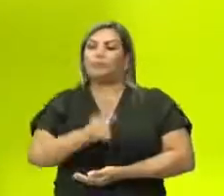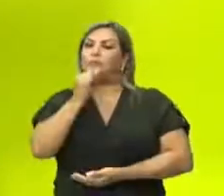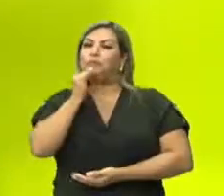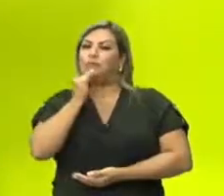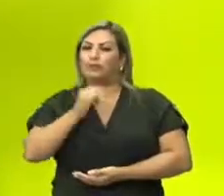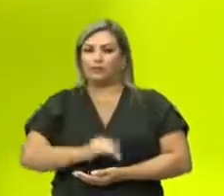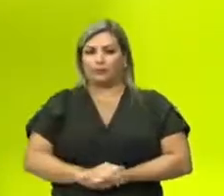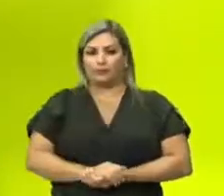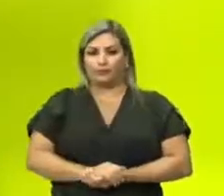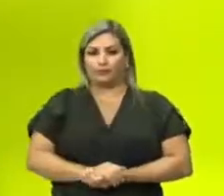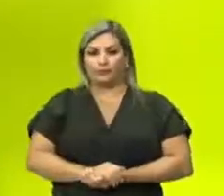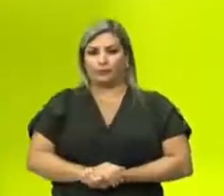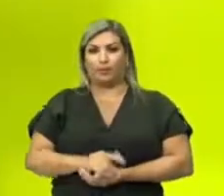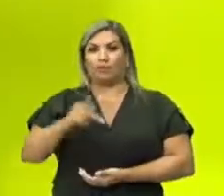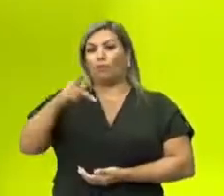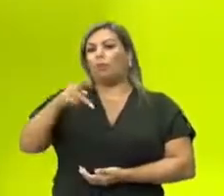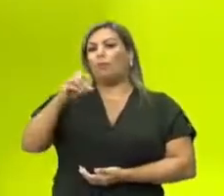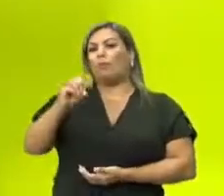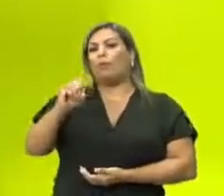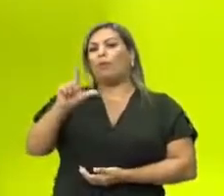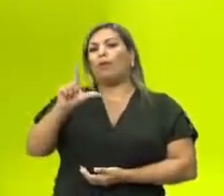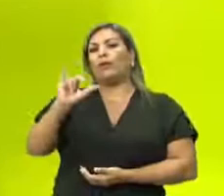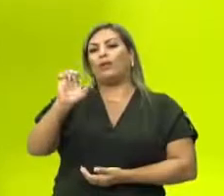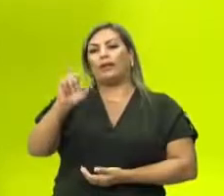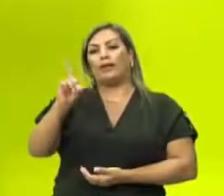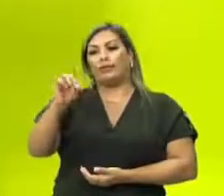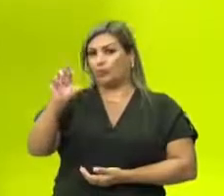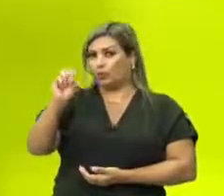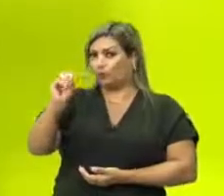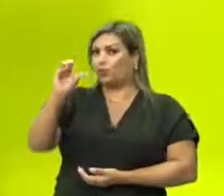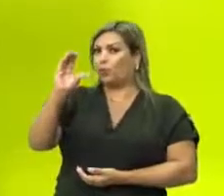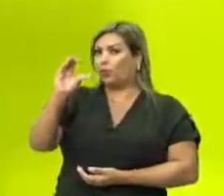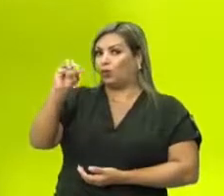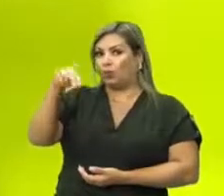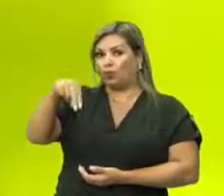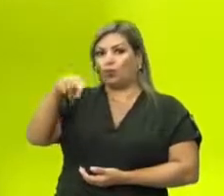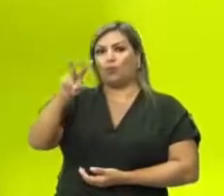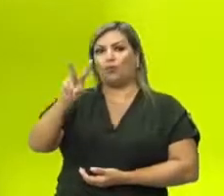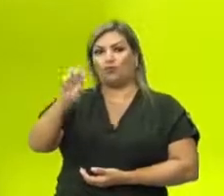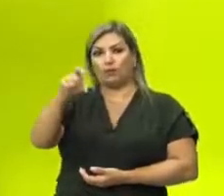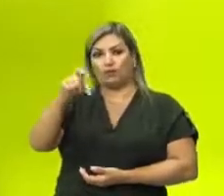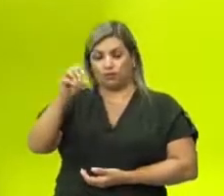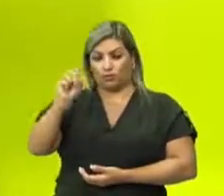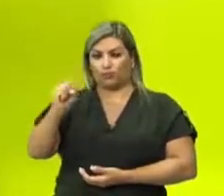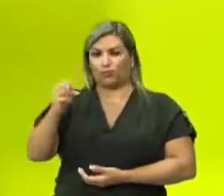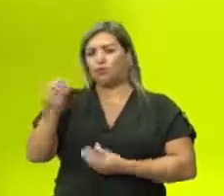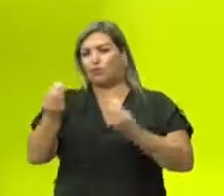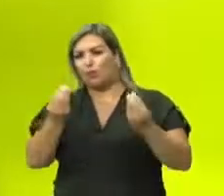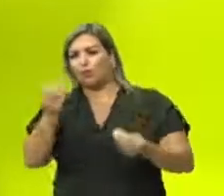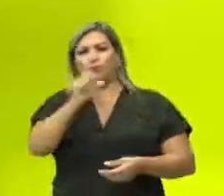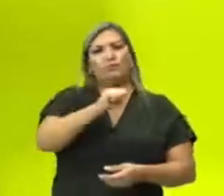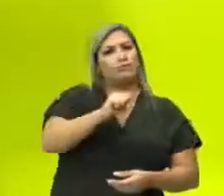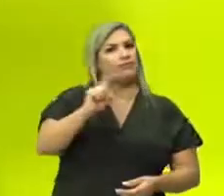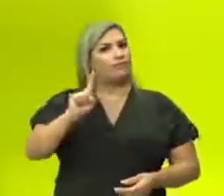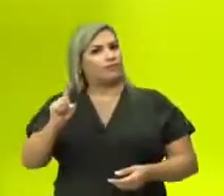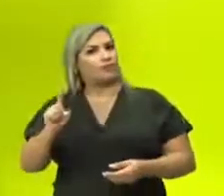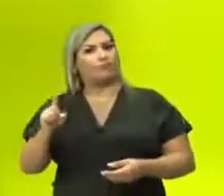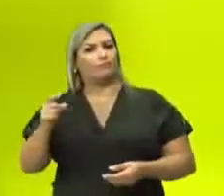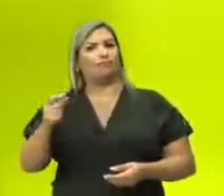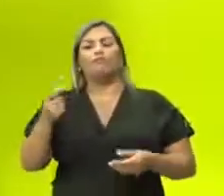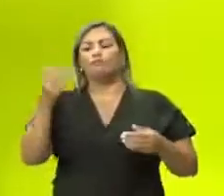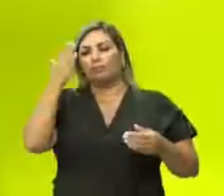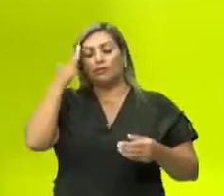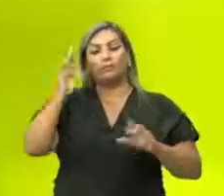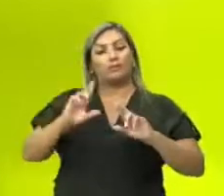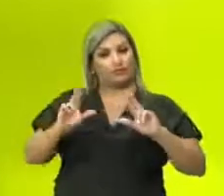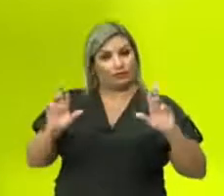exemplo, poliedros convexos. Quando poliedro é convexo e quando poliedro não é convexo. Então, daqui um pouquinho a gente